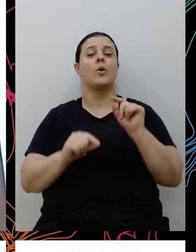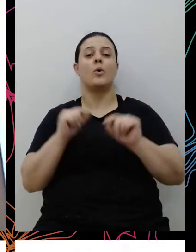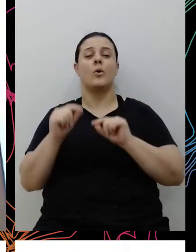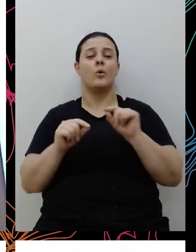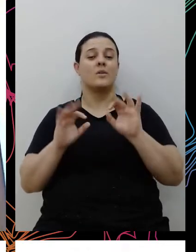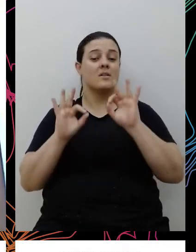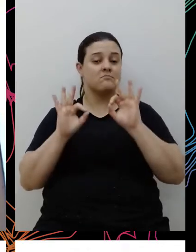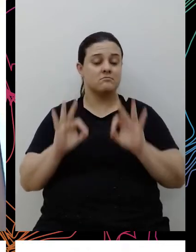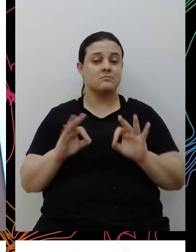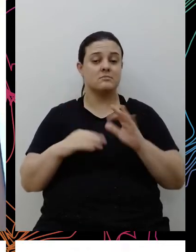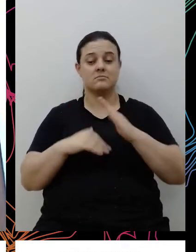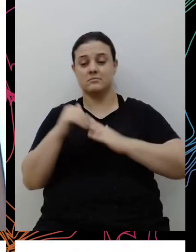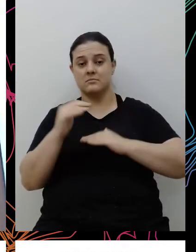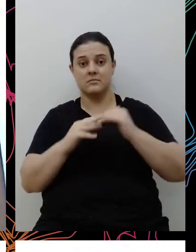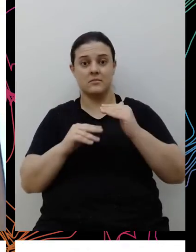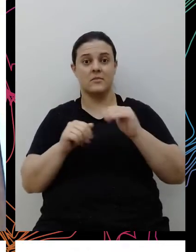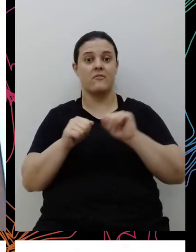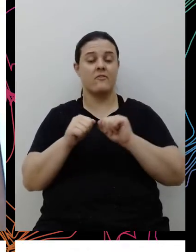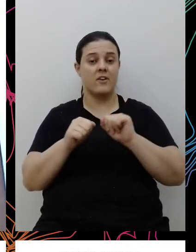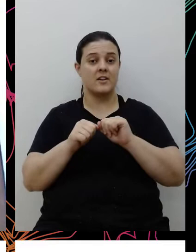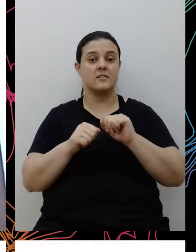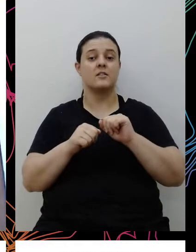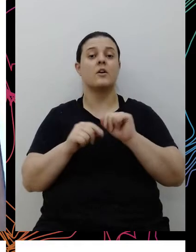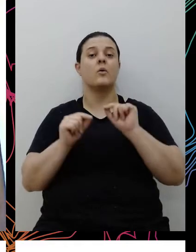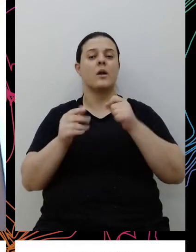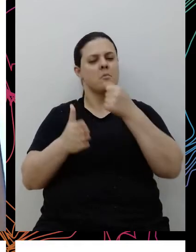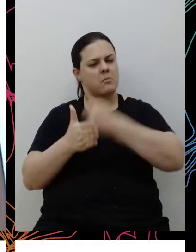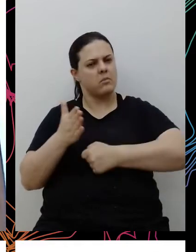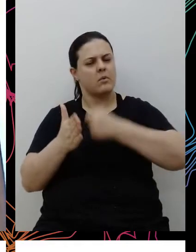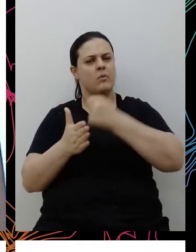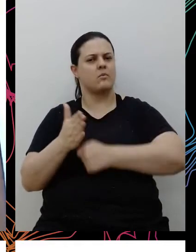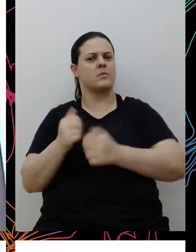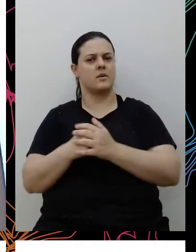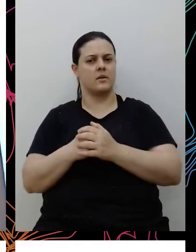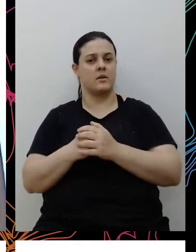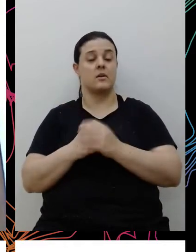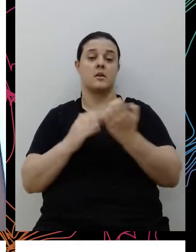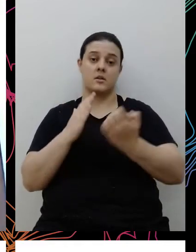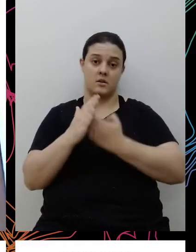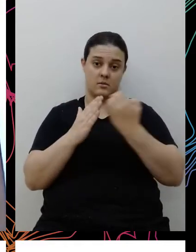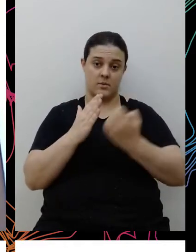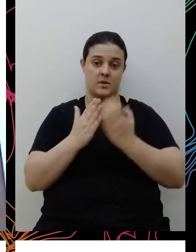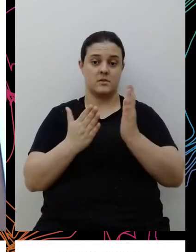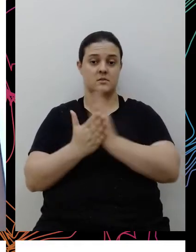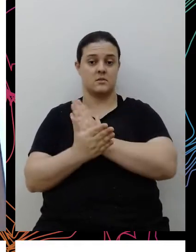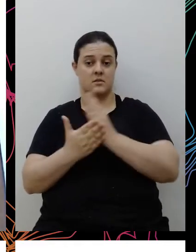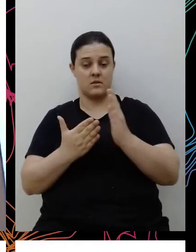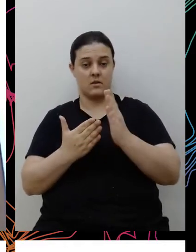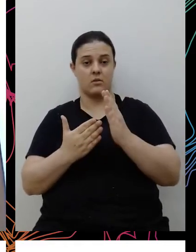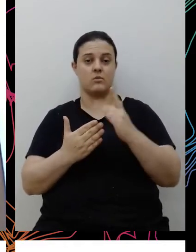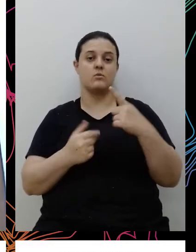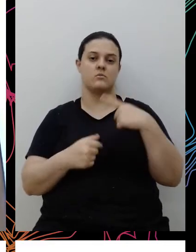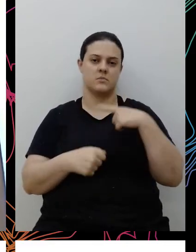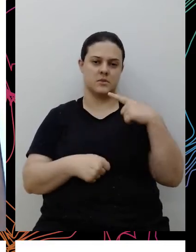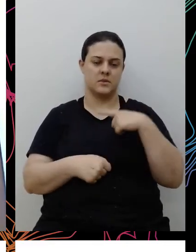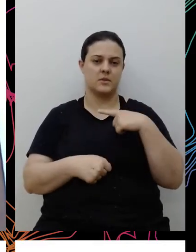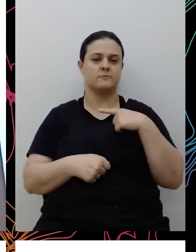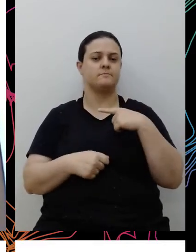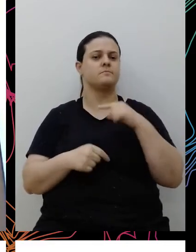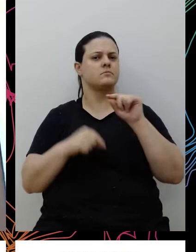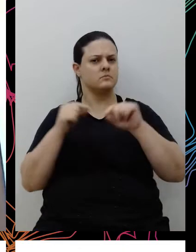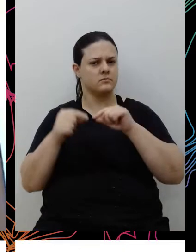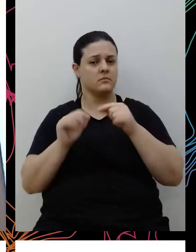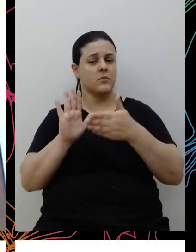feito, né? De fato, para combater isso, né? Algumas empresas, ao passar aí por alguns casos de racismo, estão se